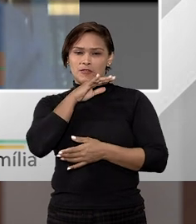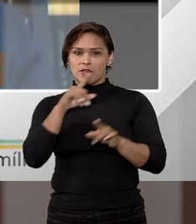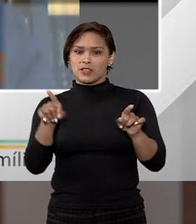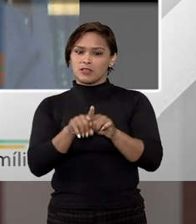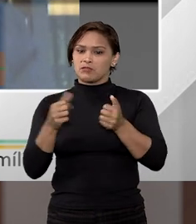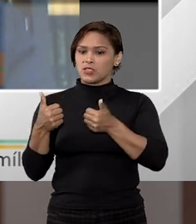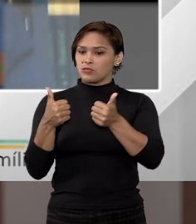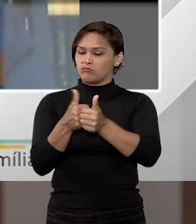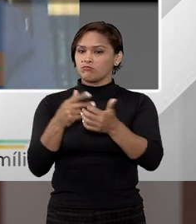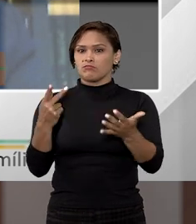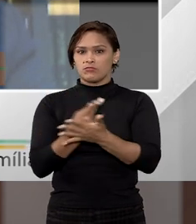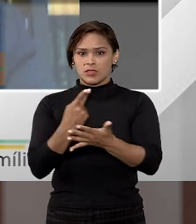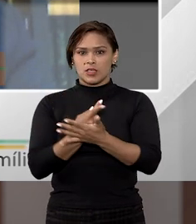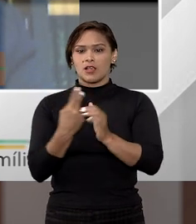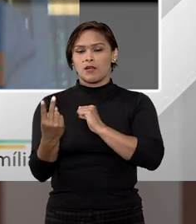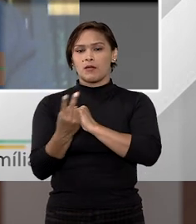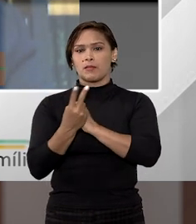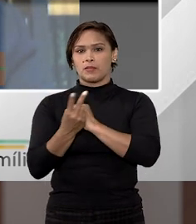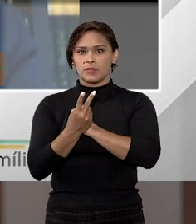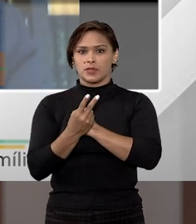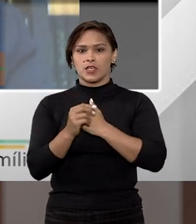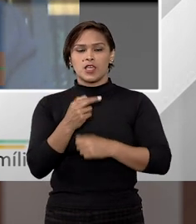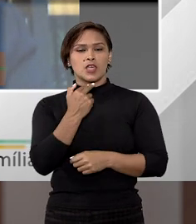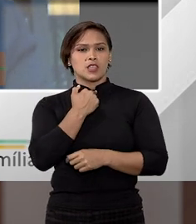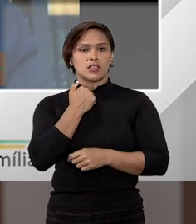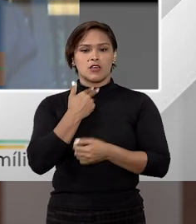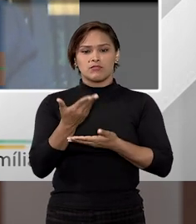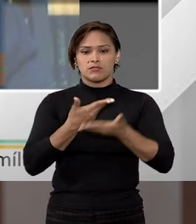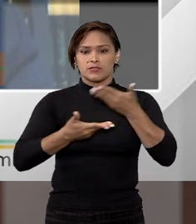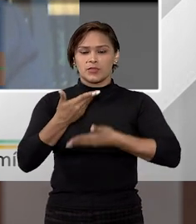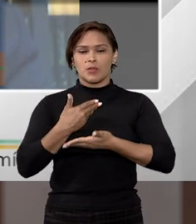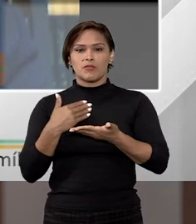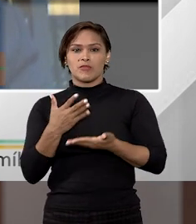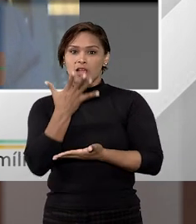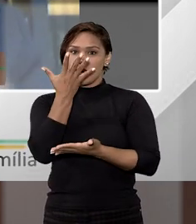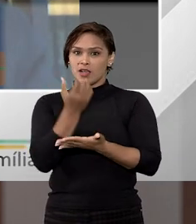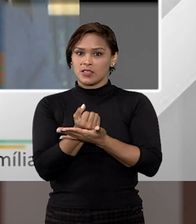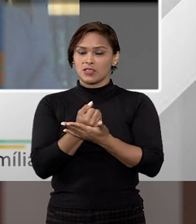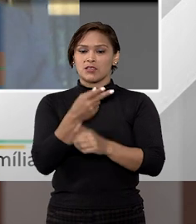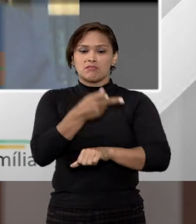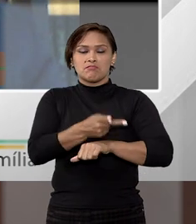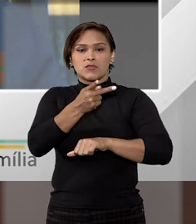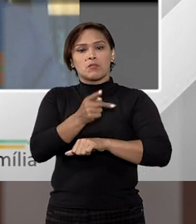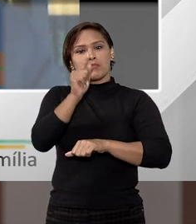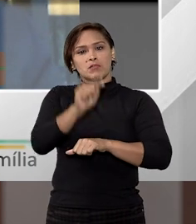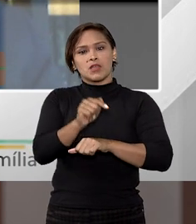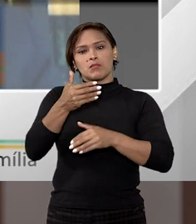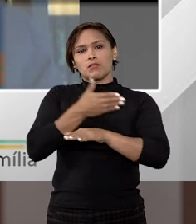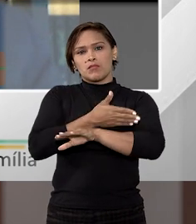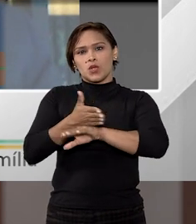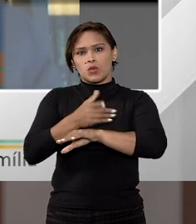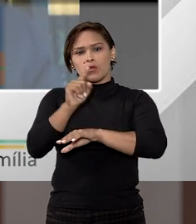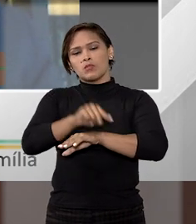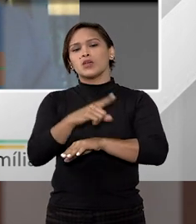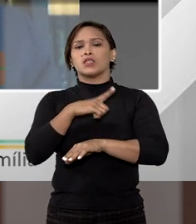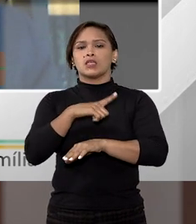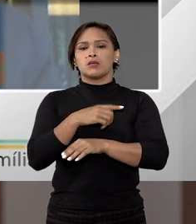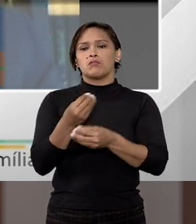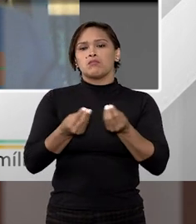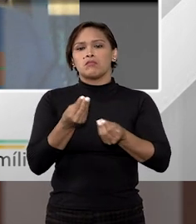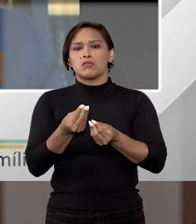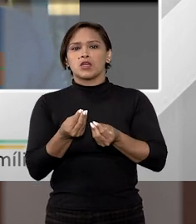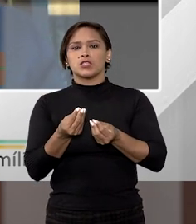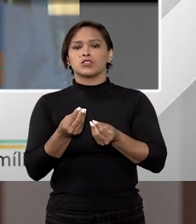conduzem à ineficácia da norma protetiva, que não pode conviver, tolerar ou mesmo premiar um comportamento, seja